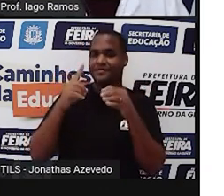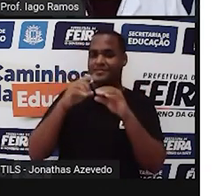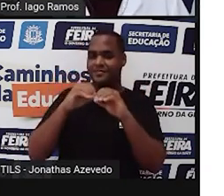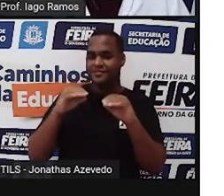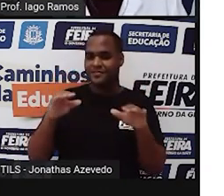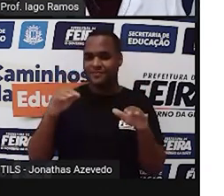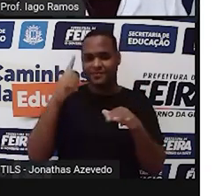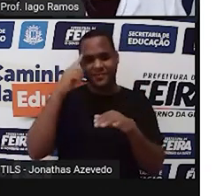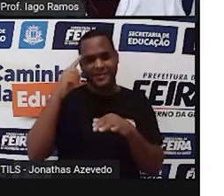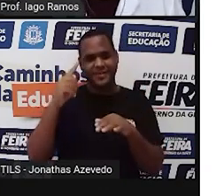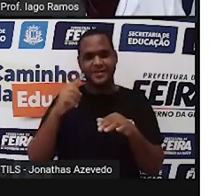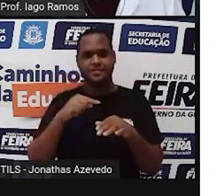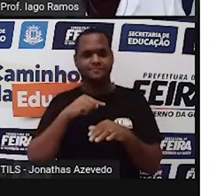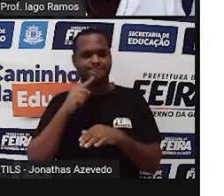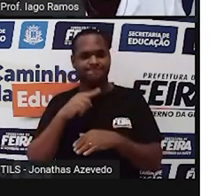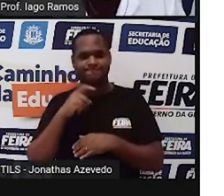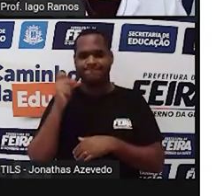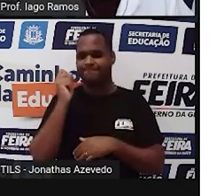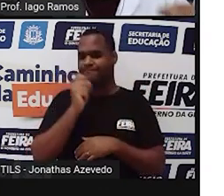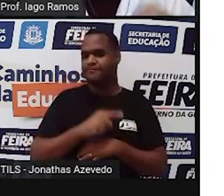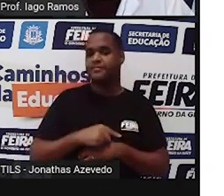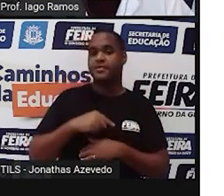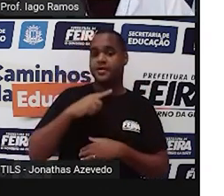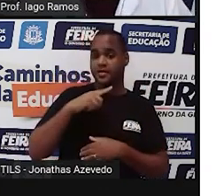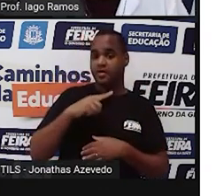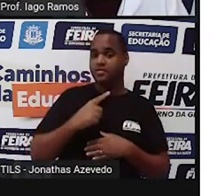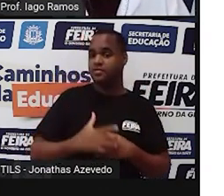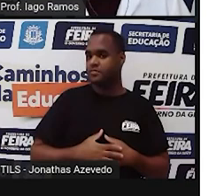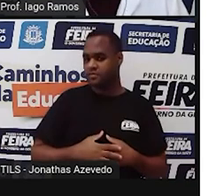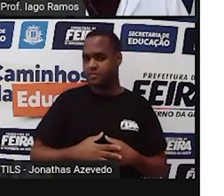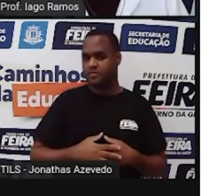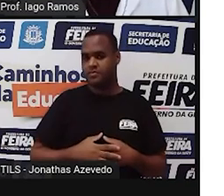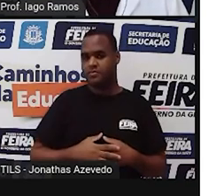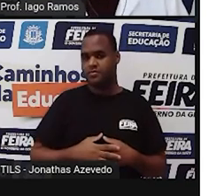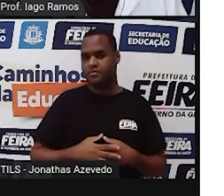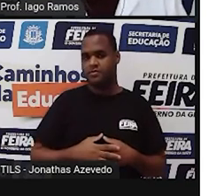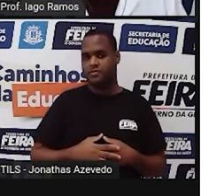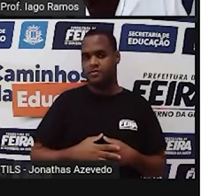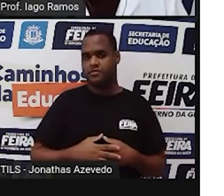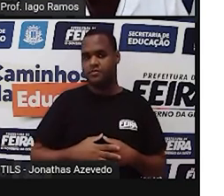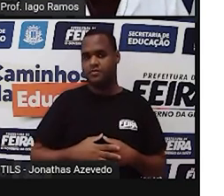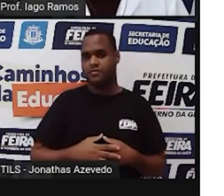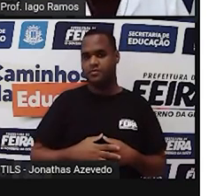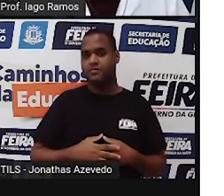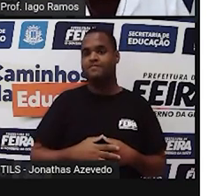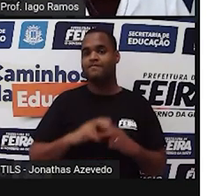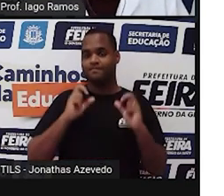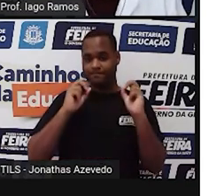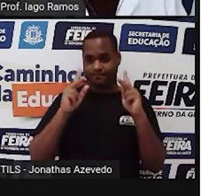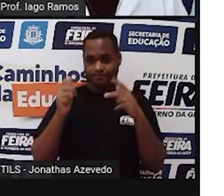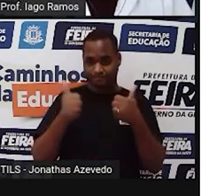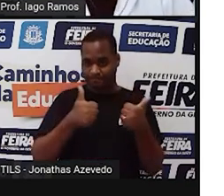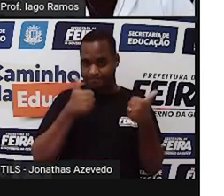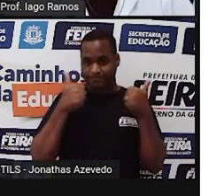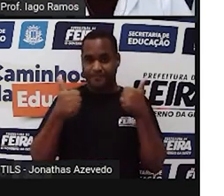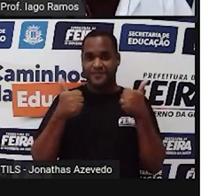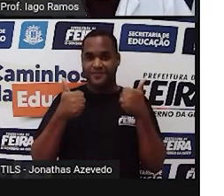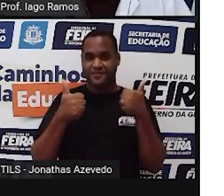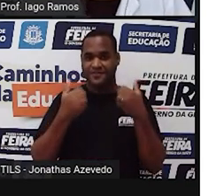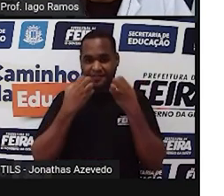tá bom? Caso tenha ficado alguma duvidazinha, né? É só fazer isso, tá bom? Beleza?